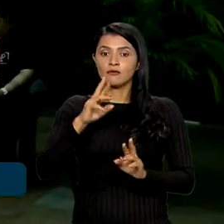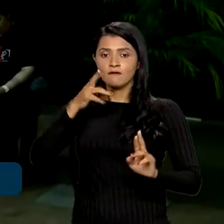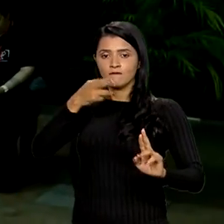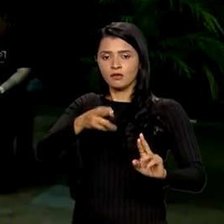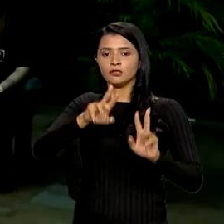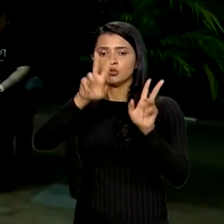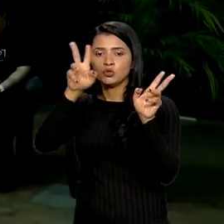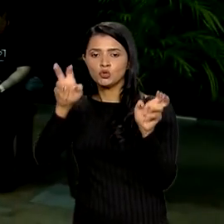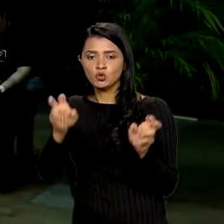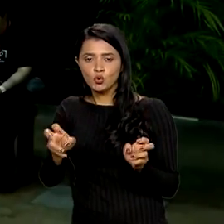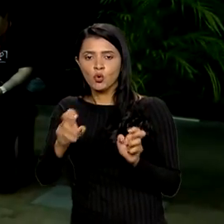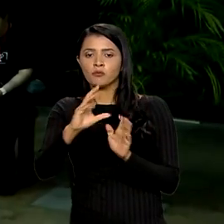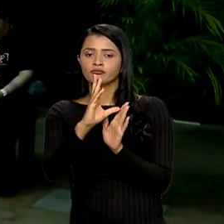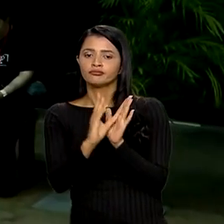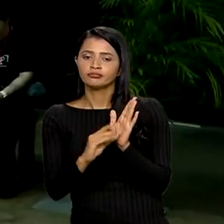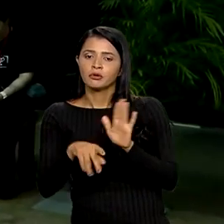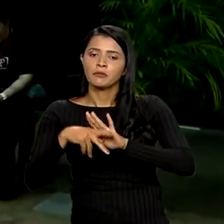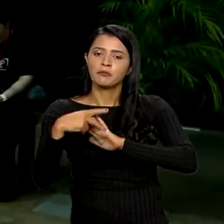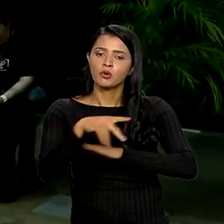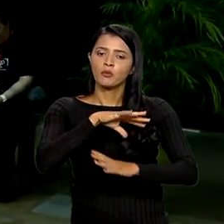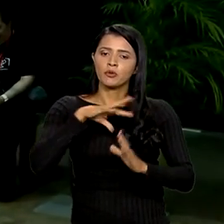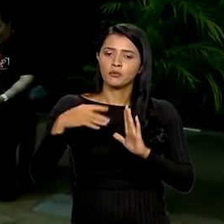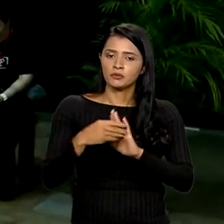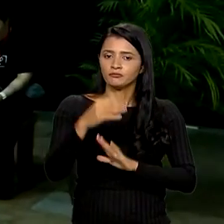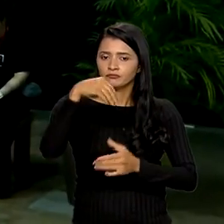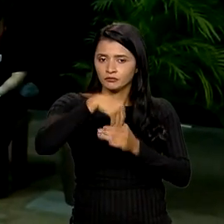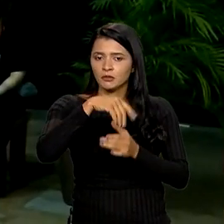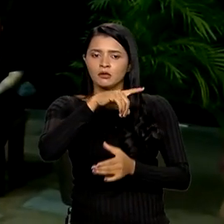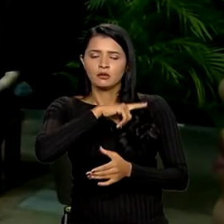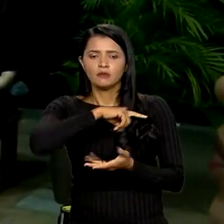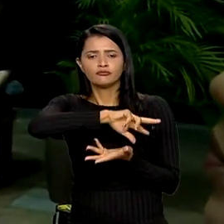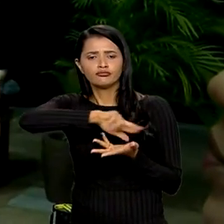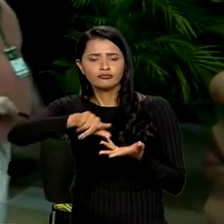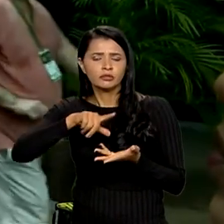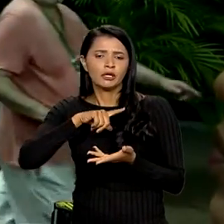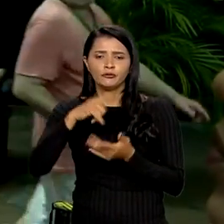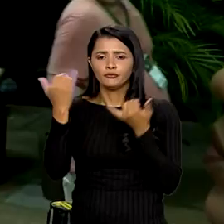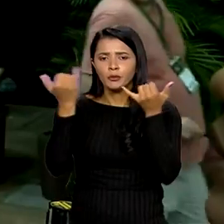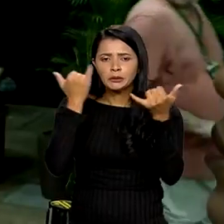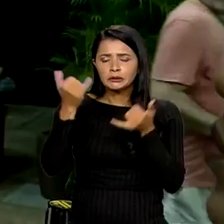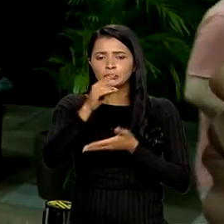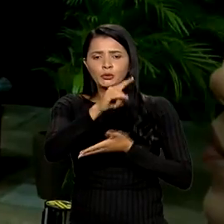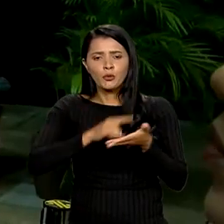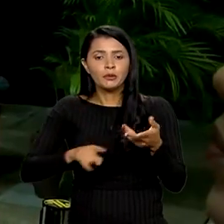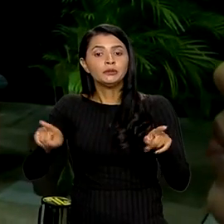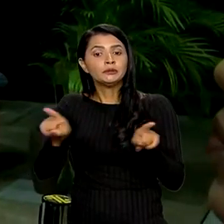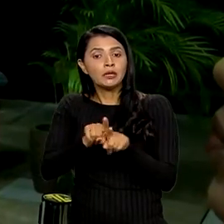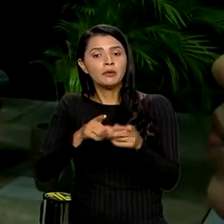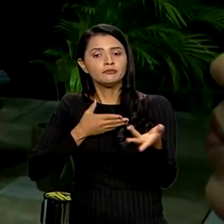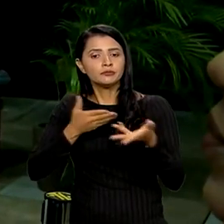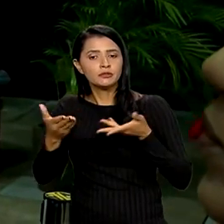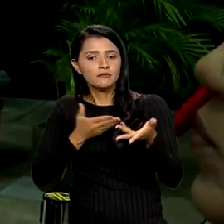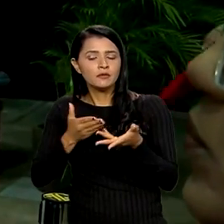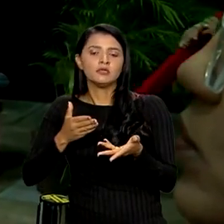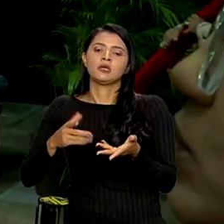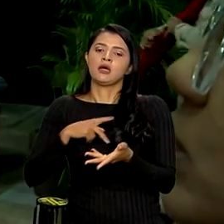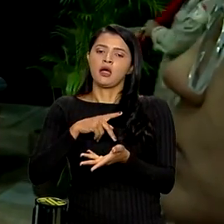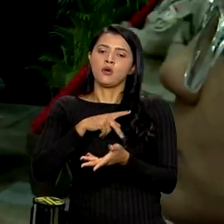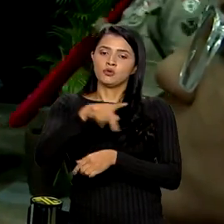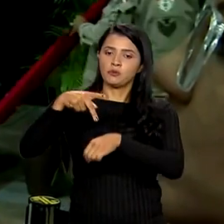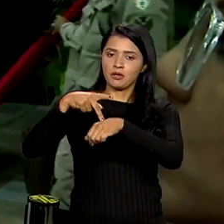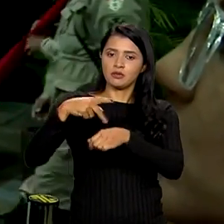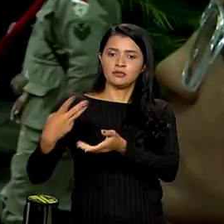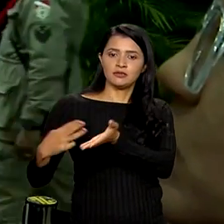e lhe traz, além de várias informações e documentos, serviços aos países, membros da OTCA.